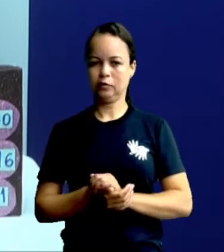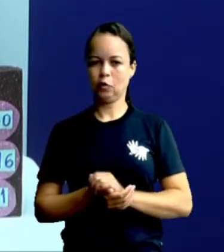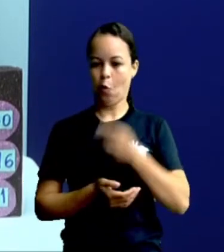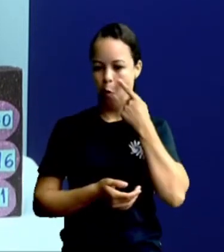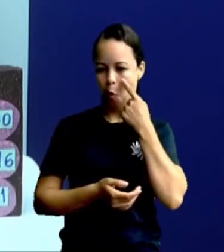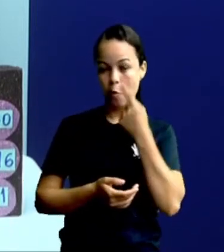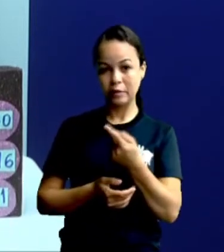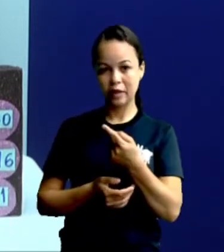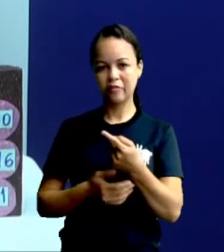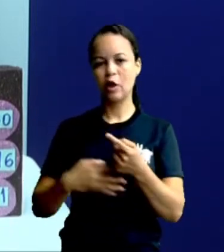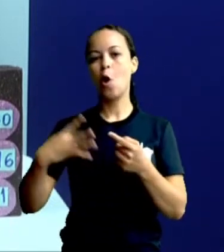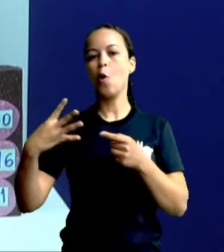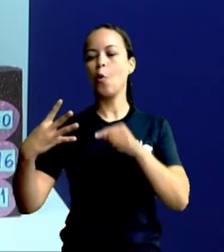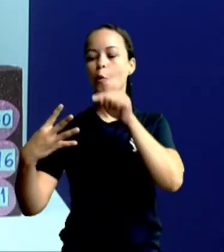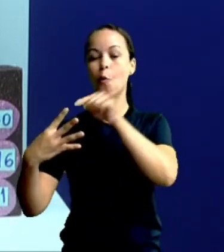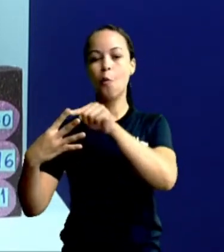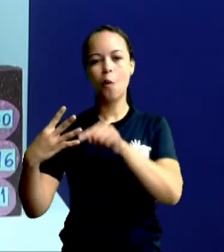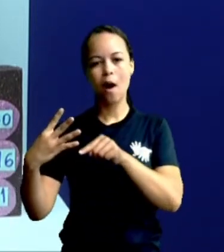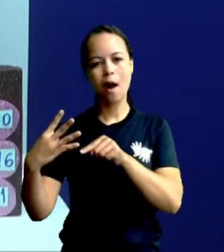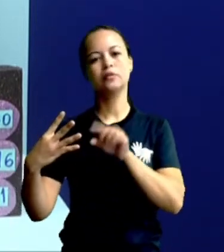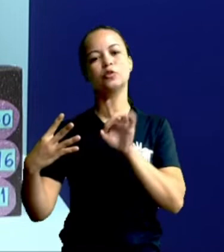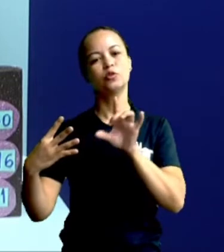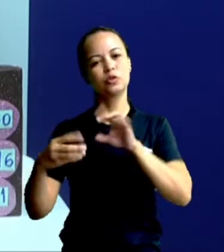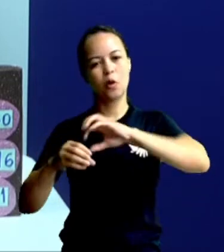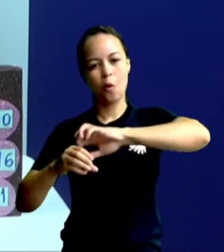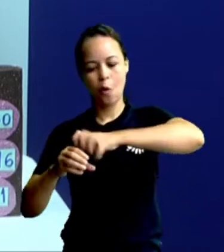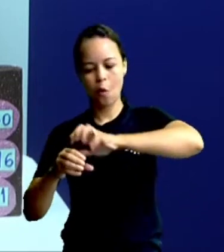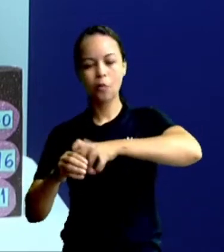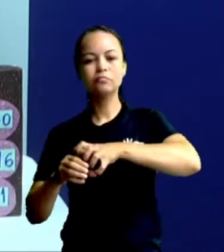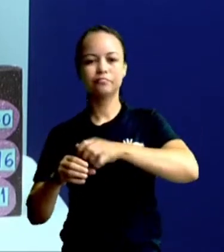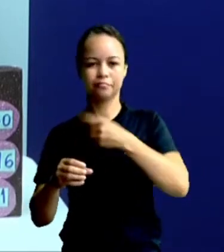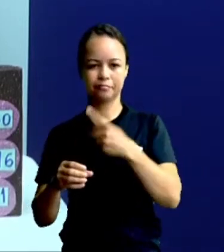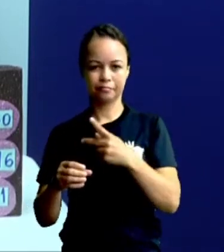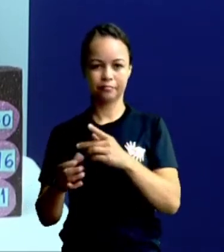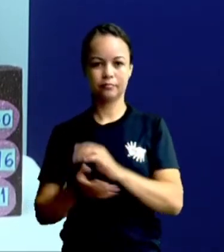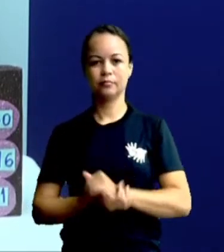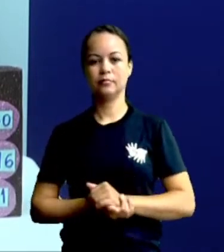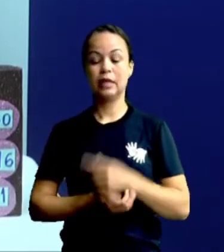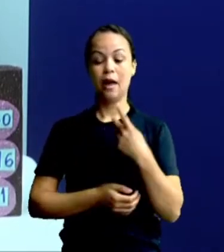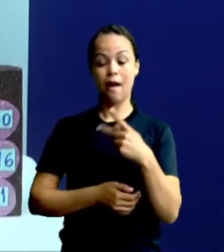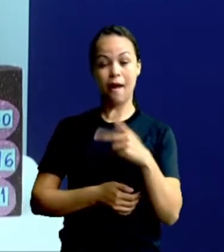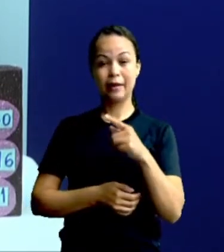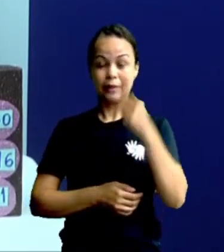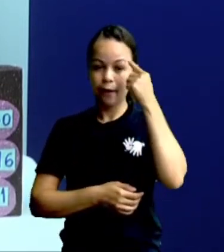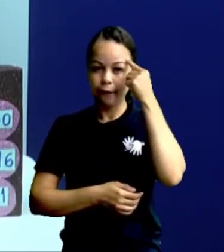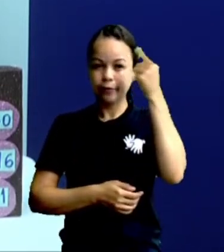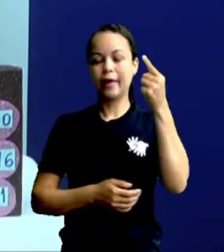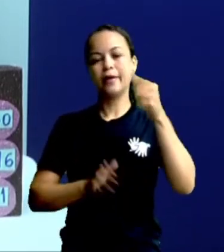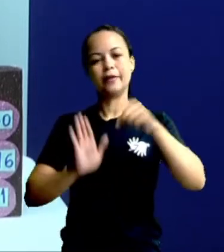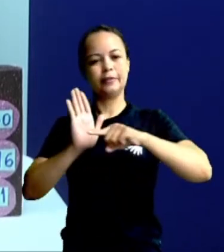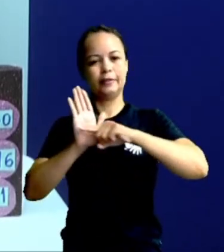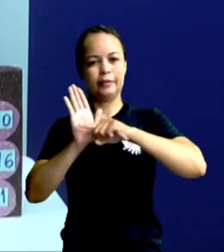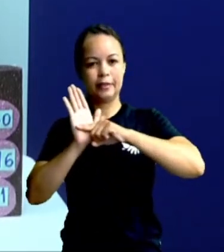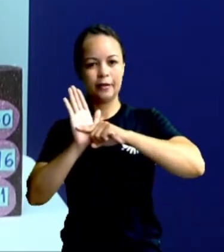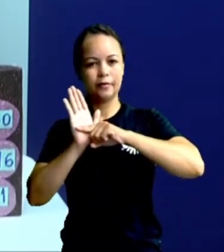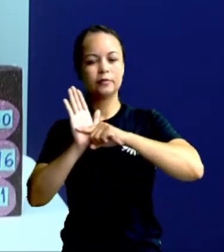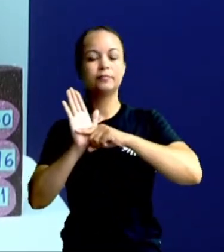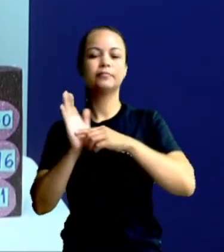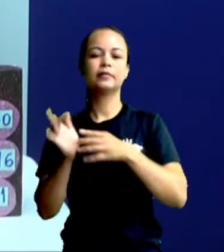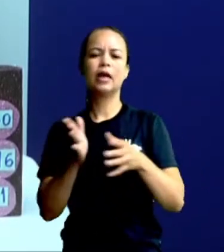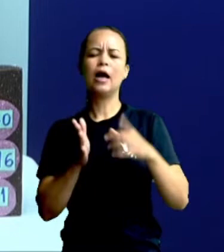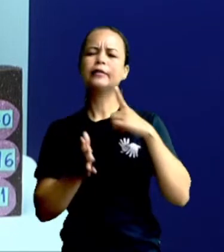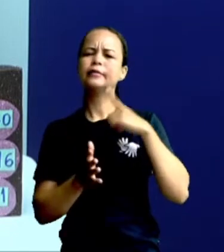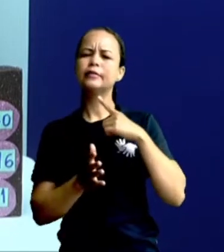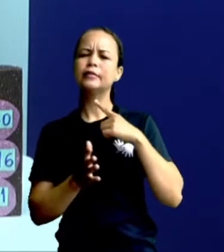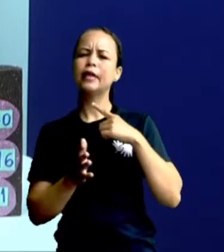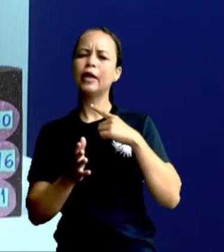4 tampinhas de garrafa. Essa é a ideia de subtração. É quando a gente tem